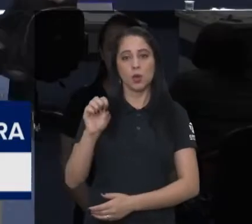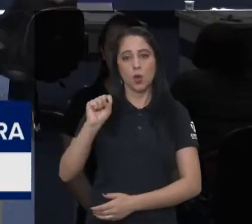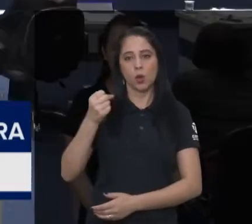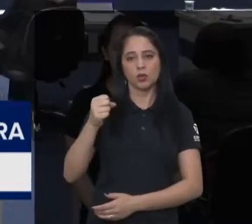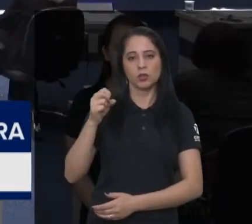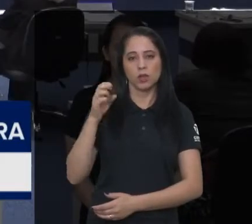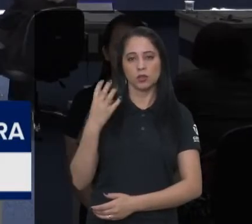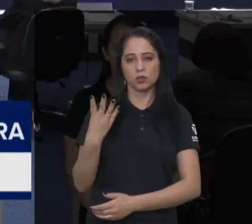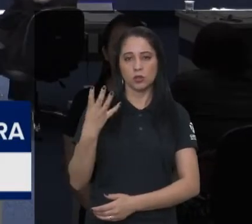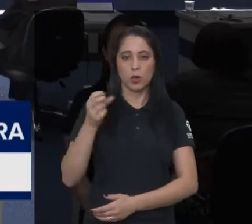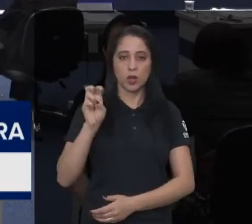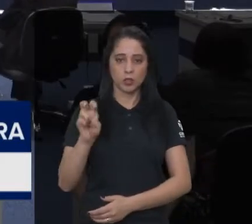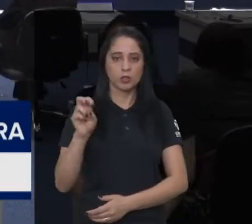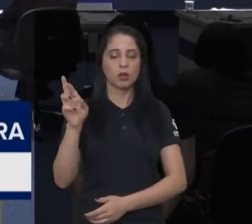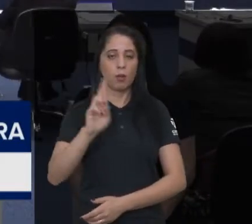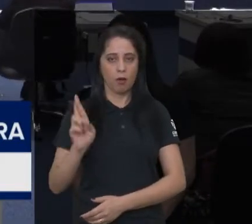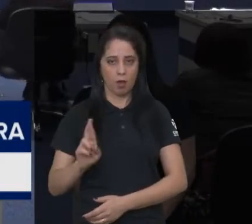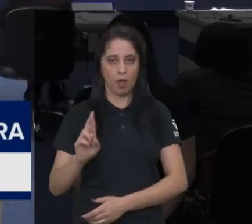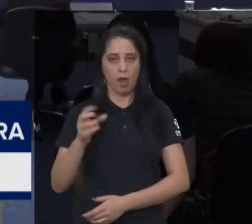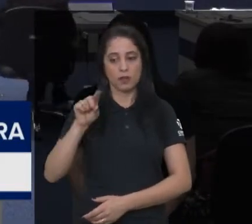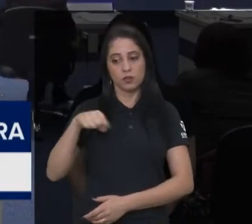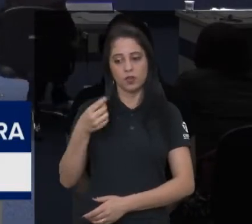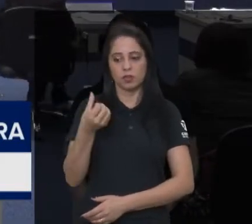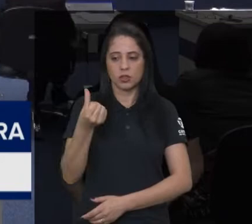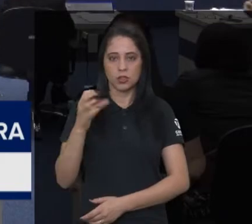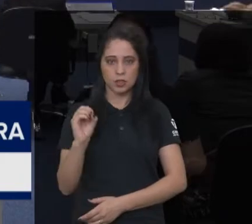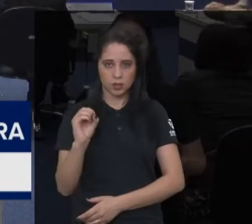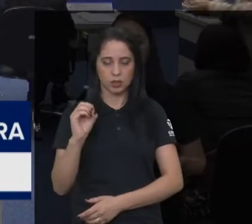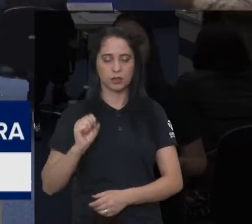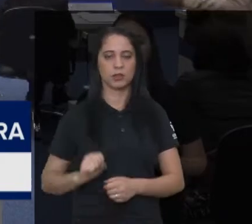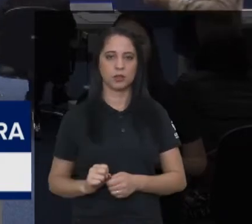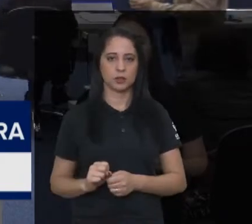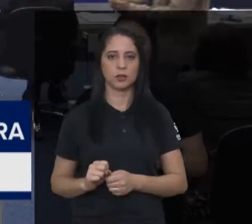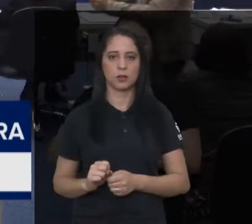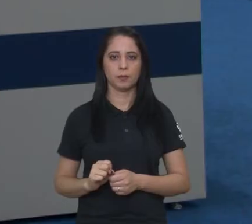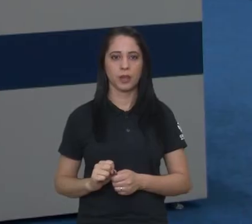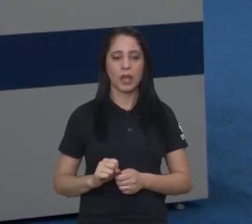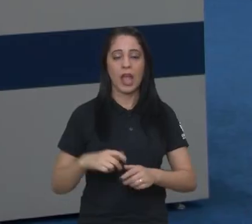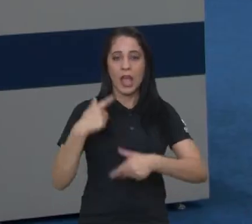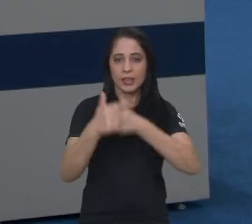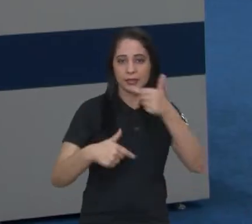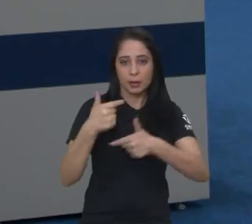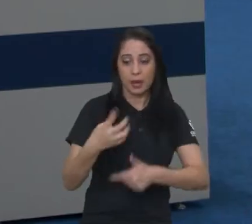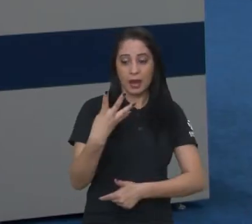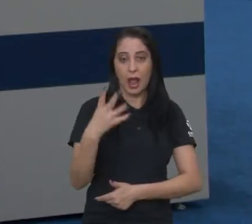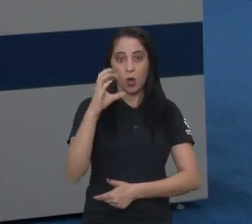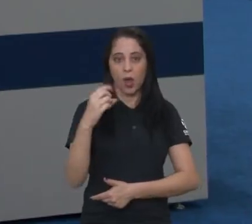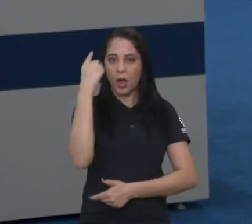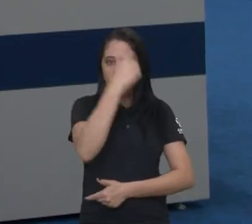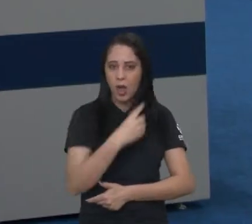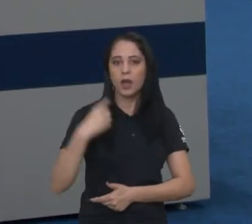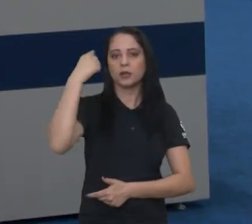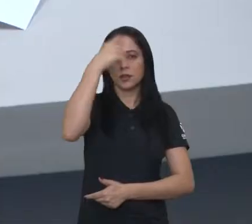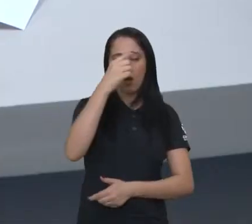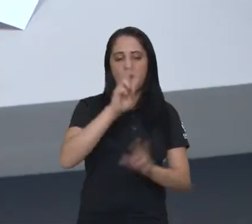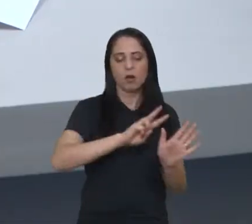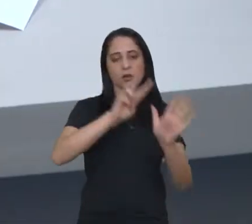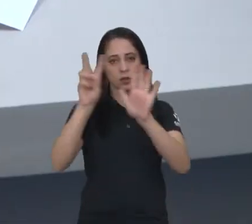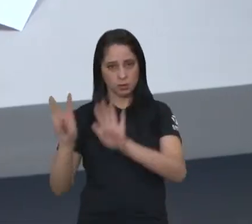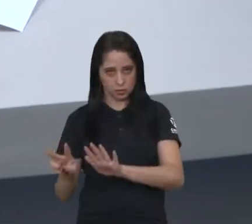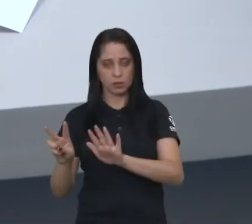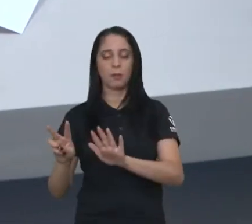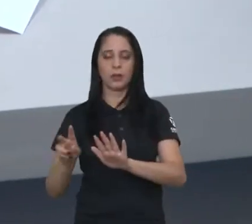em R$.845,63 para jornada de 40 horas semanais,